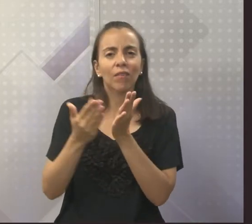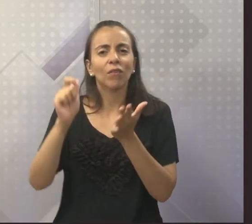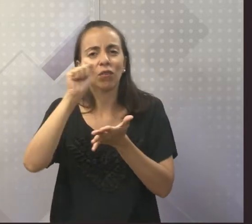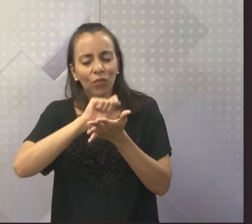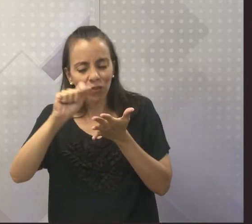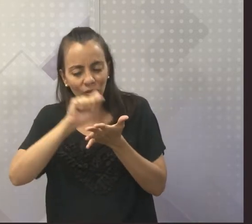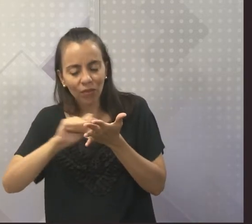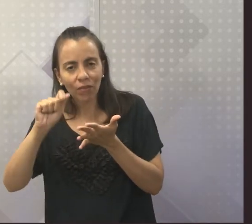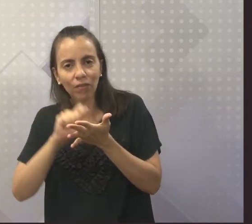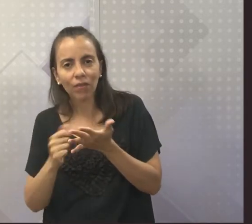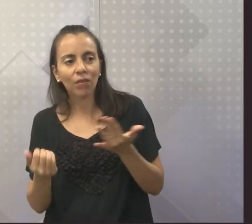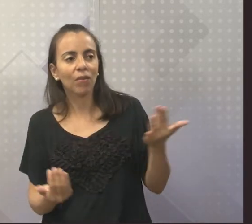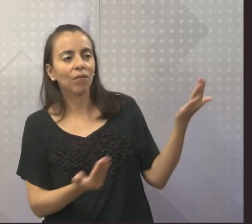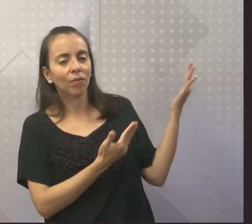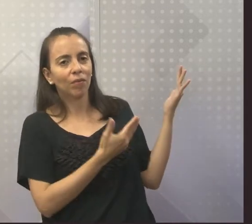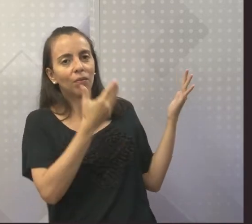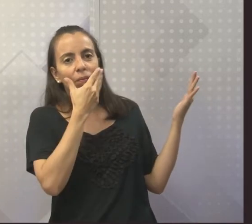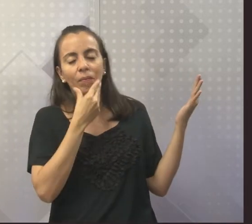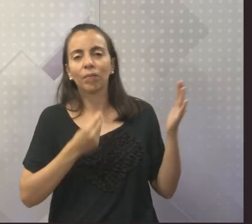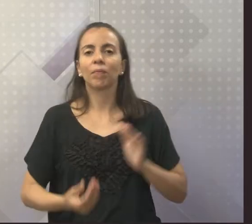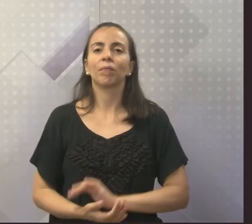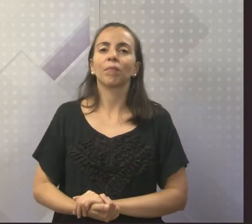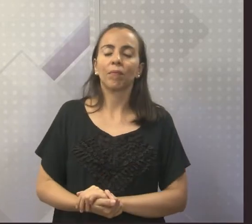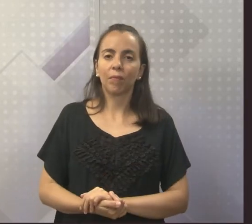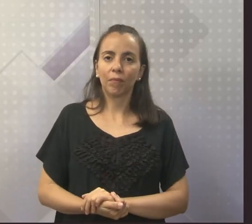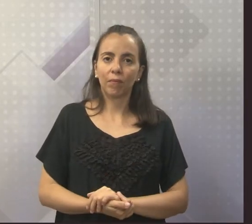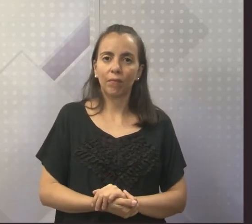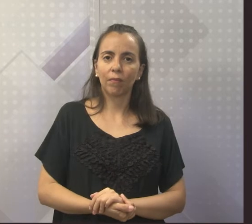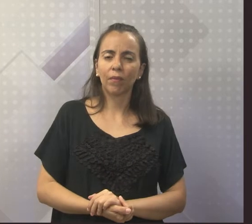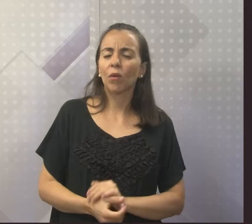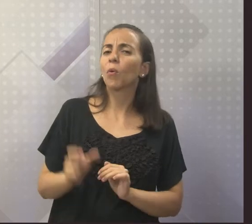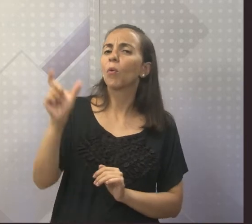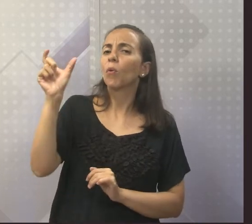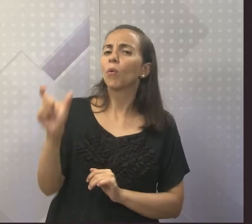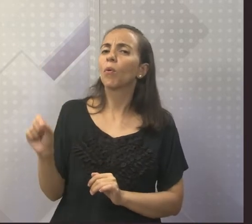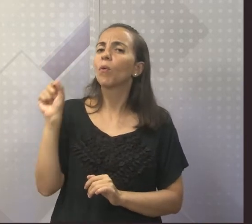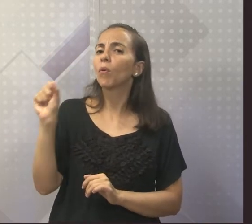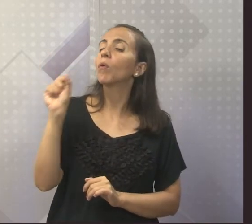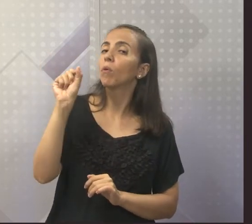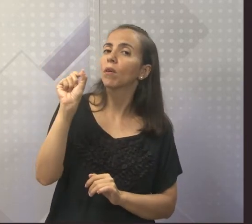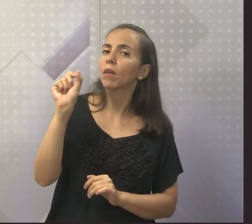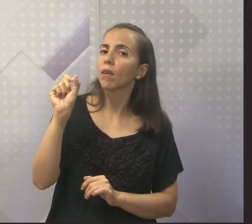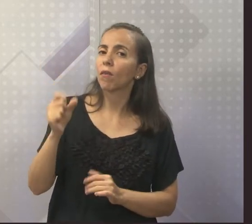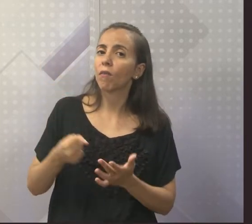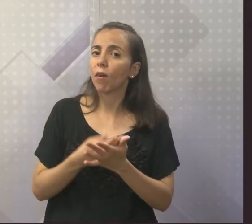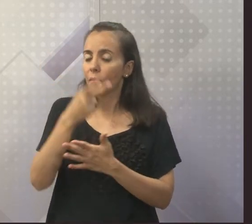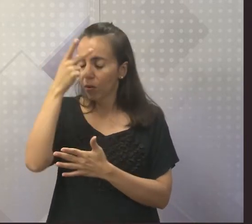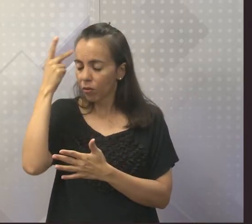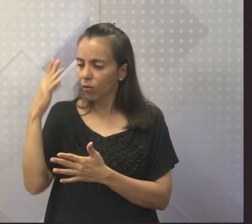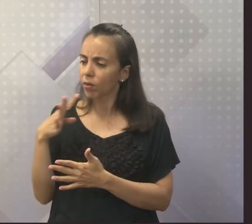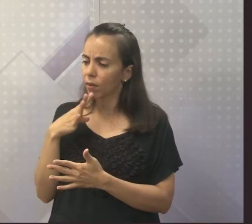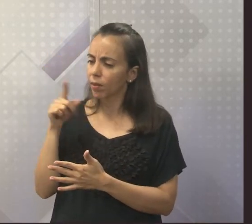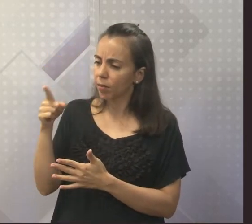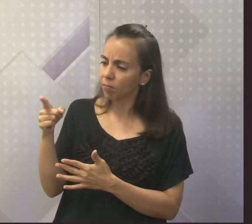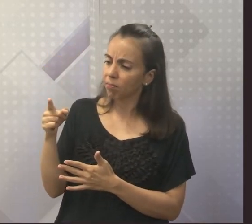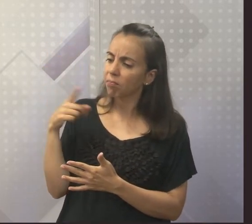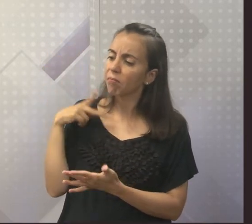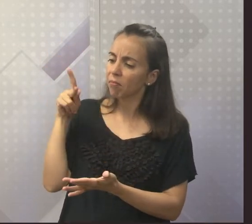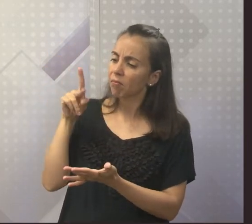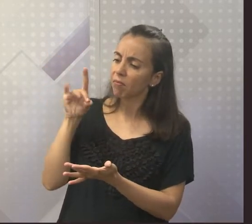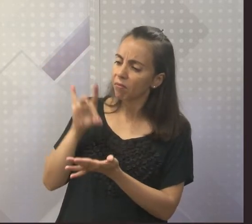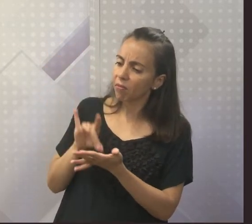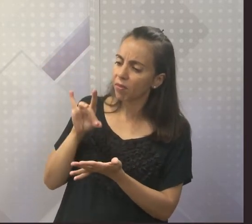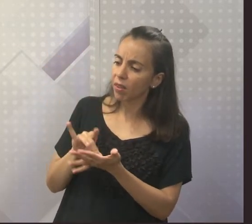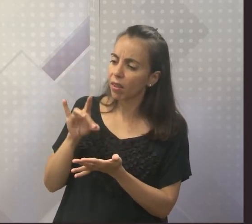Francisco de Paula Brito. Ele foi quem? Ele foi considerado por muitos o pai da literatura